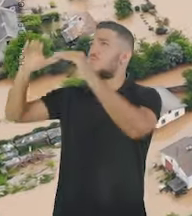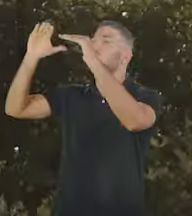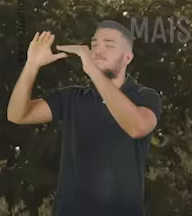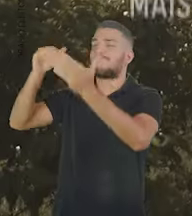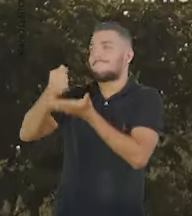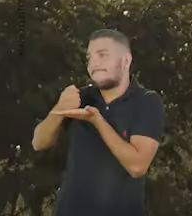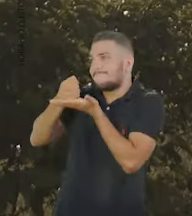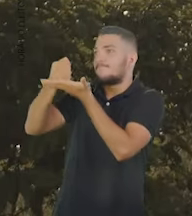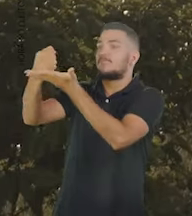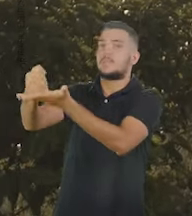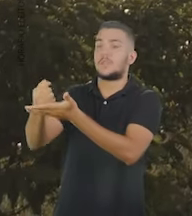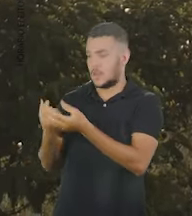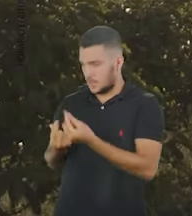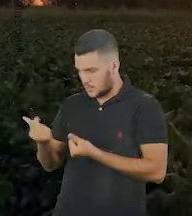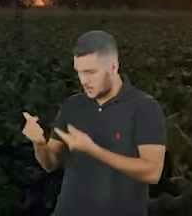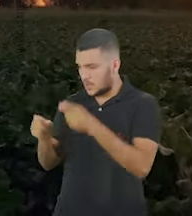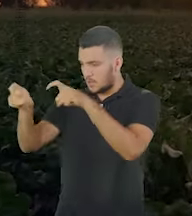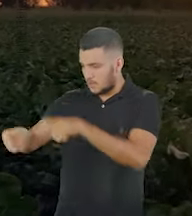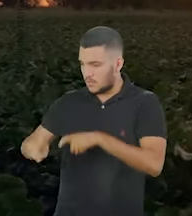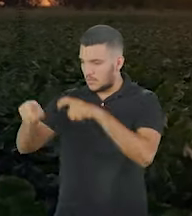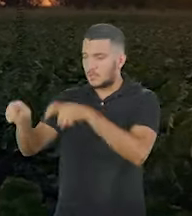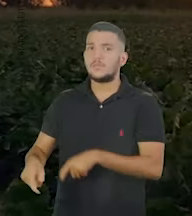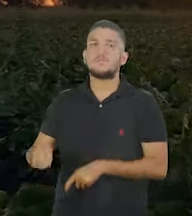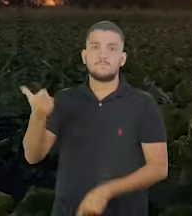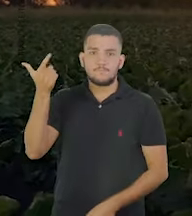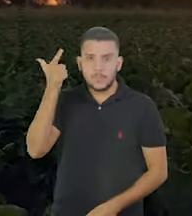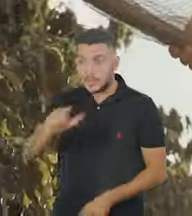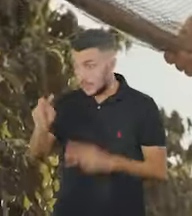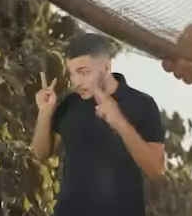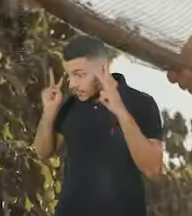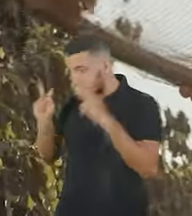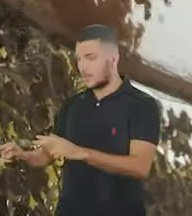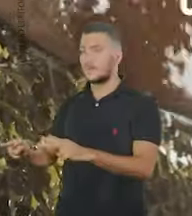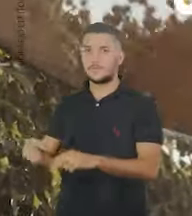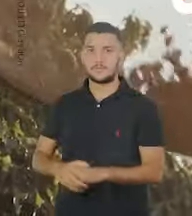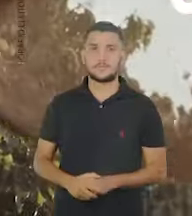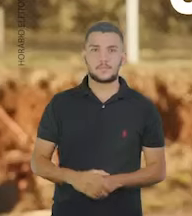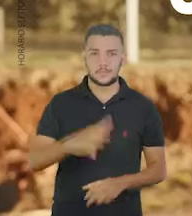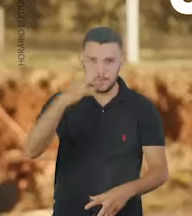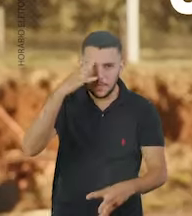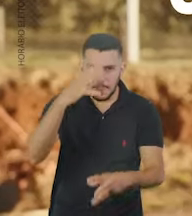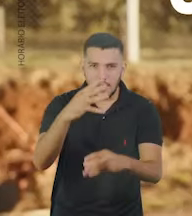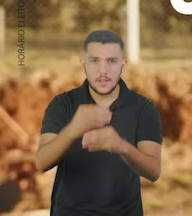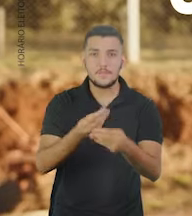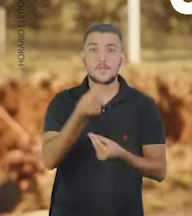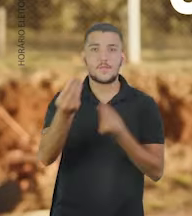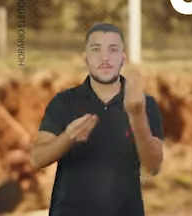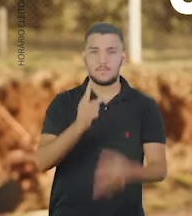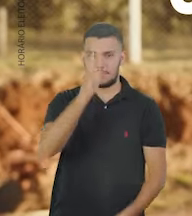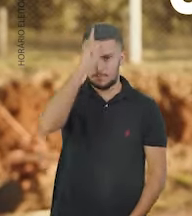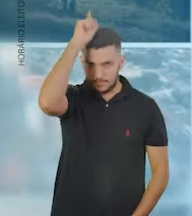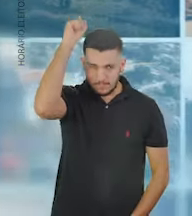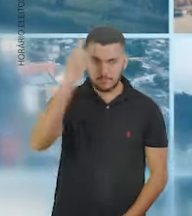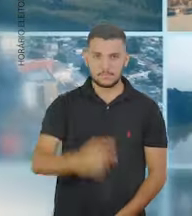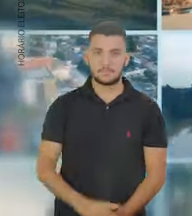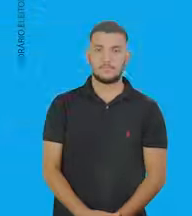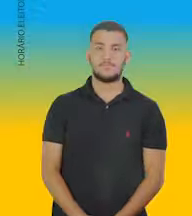chegou. O agronegócio do Acre finalmente foi visto. Você sabe o que o Márcio faz.